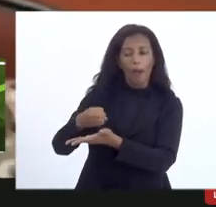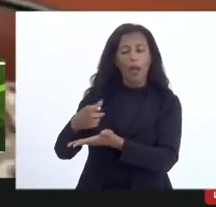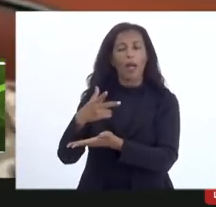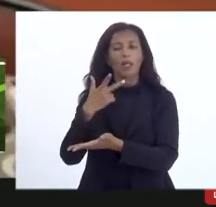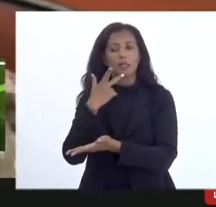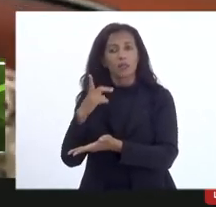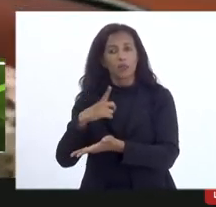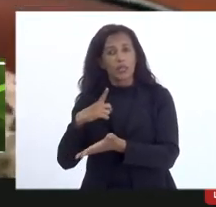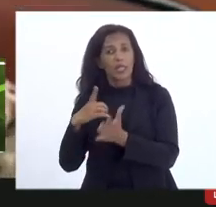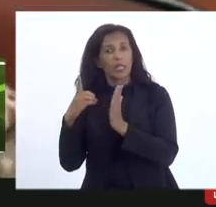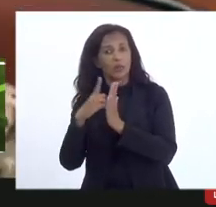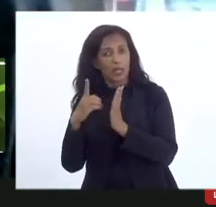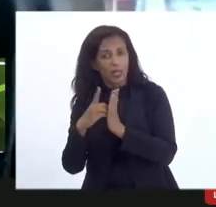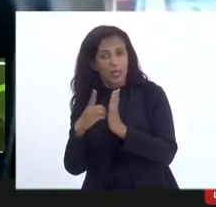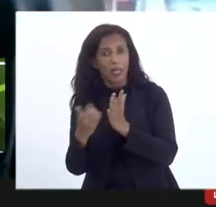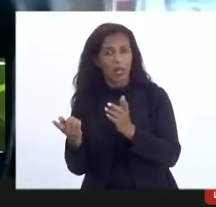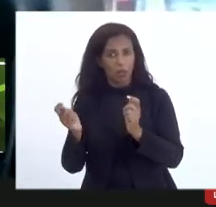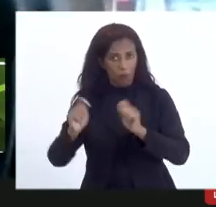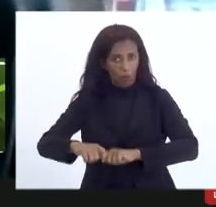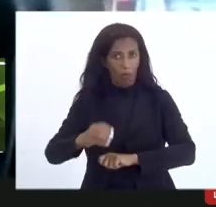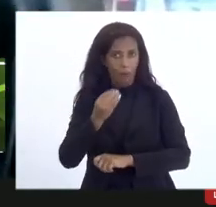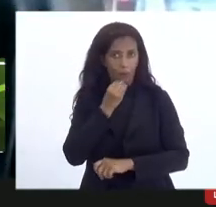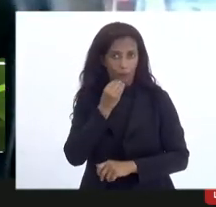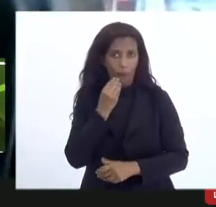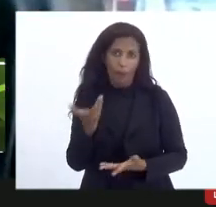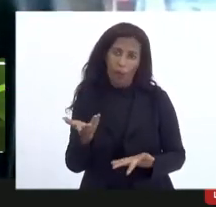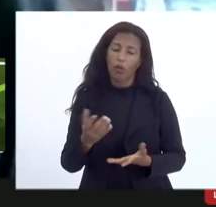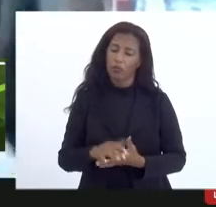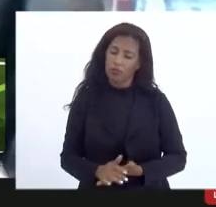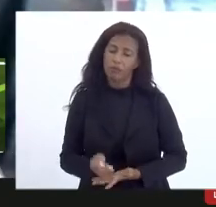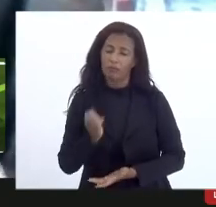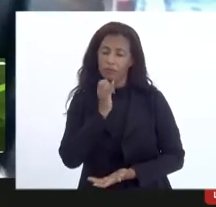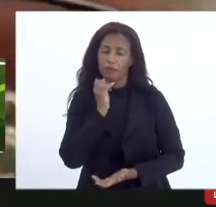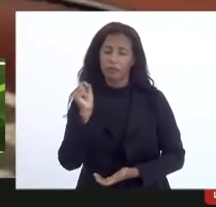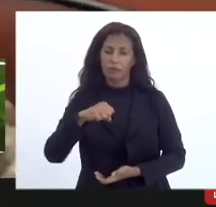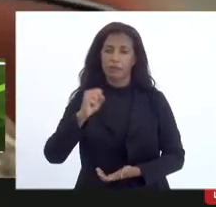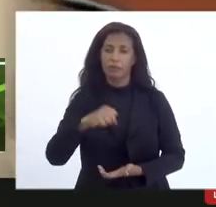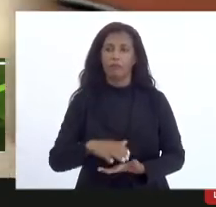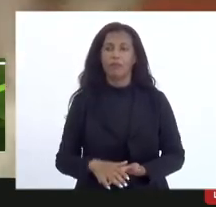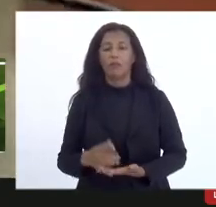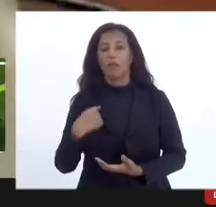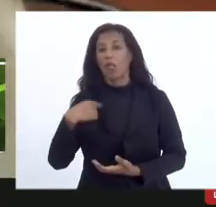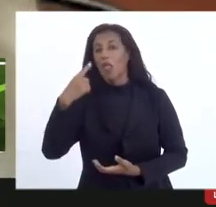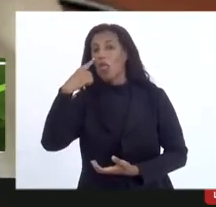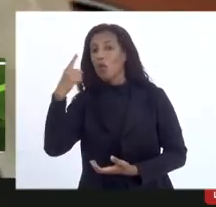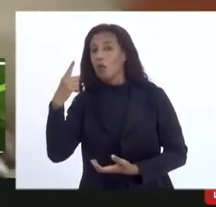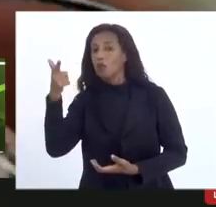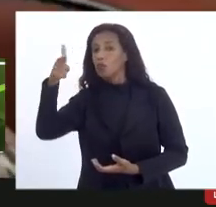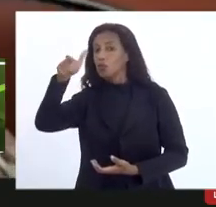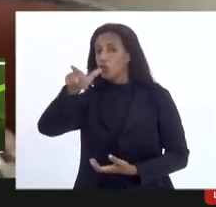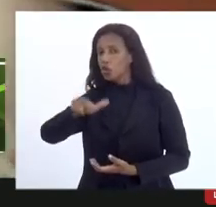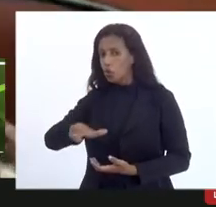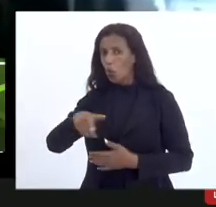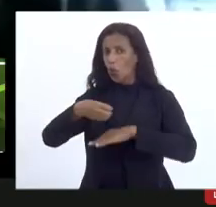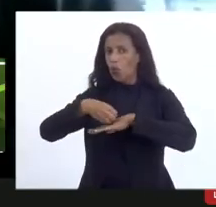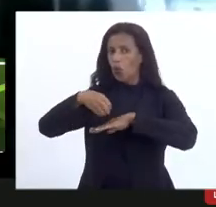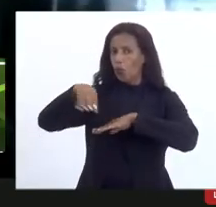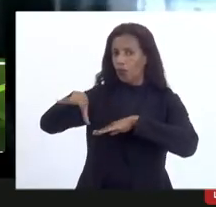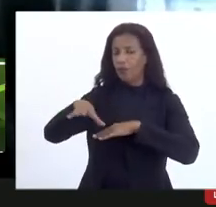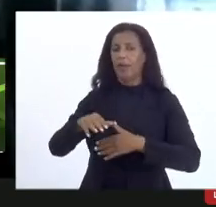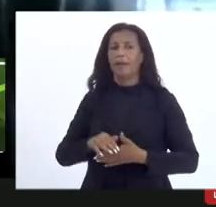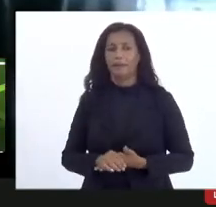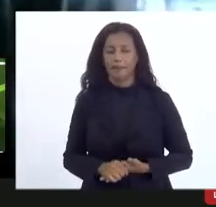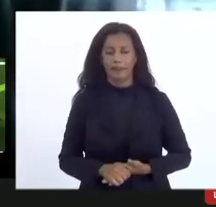que dispõe o decreto tal por exemplo por exemplo tem que eu vou olhar de novo vou passar para a faz a proposta